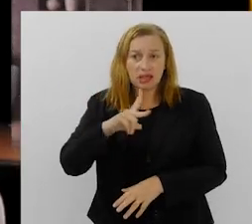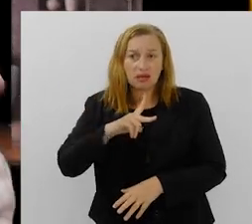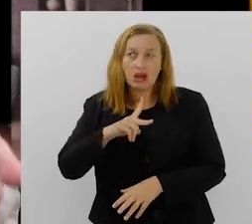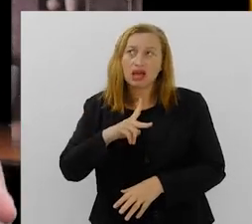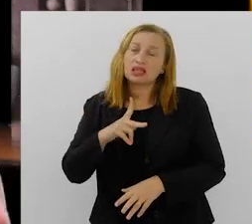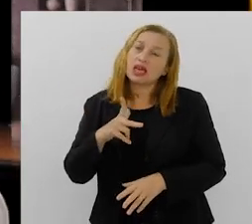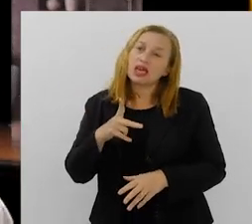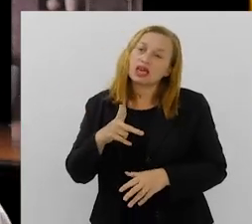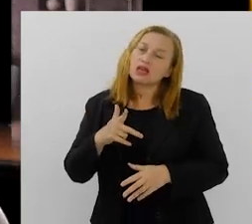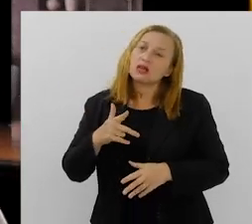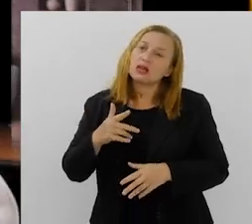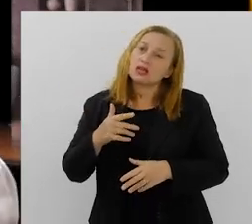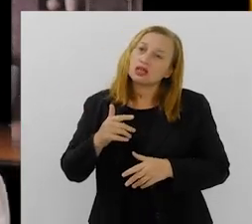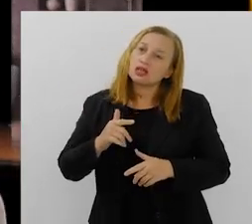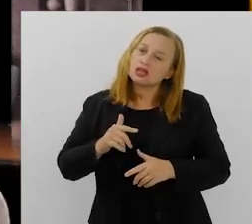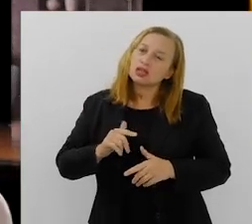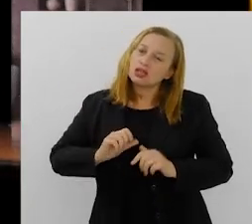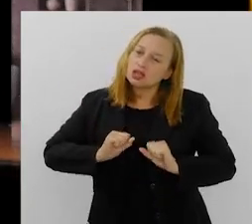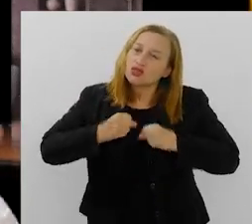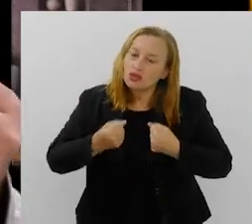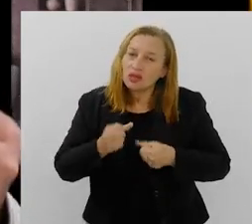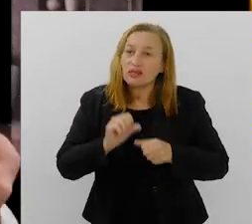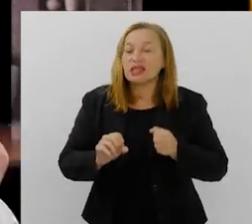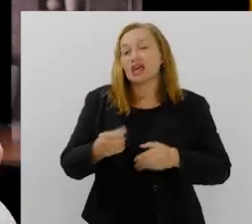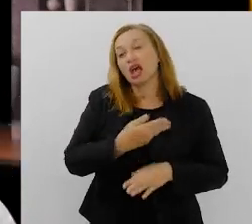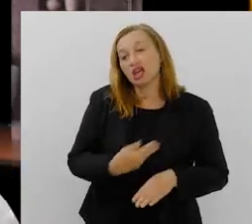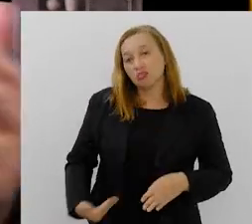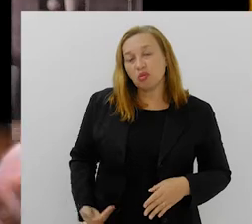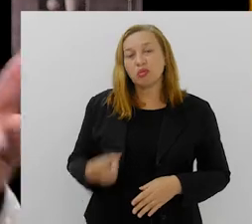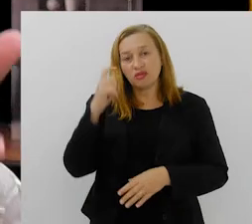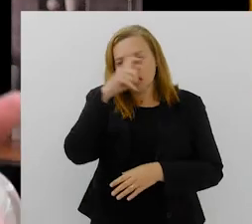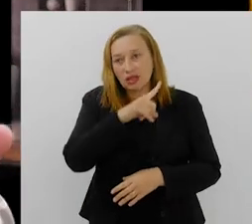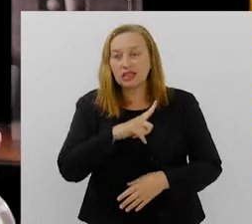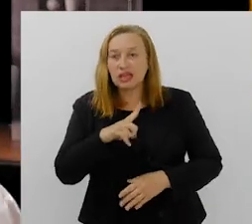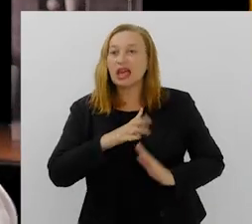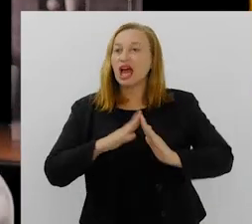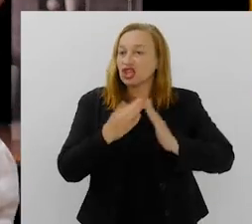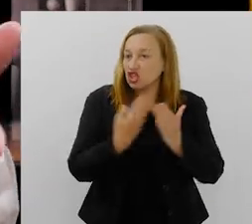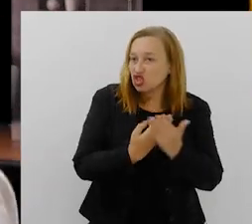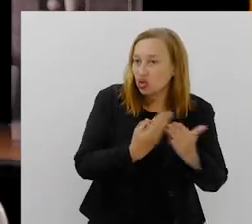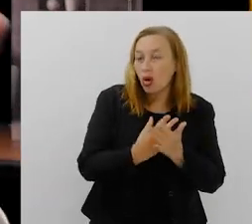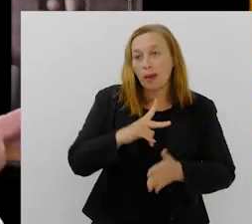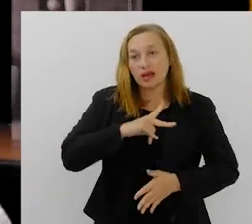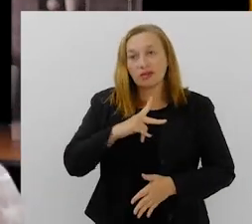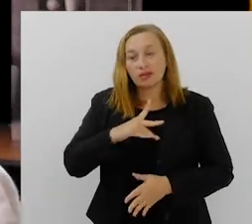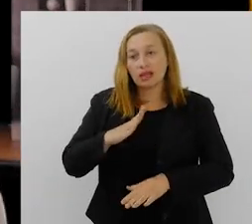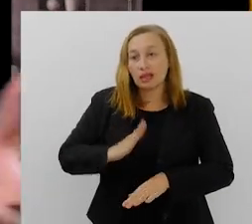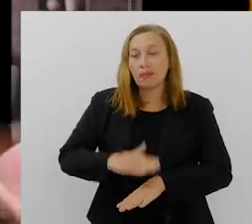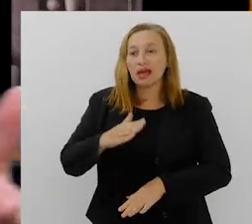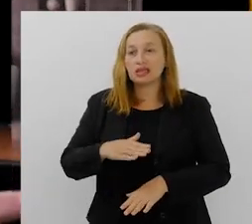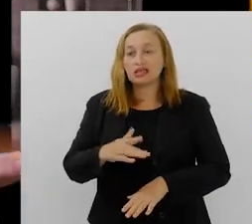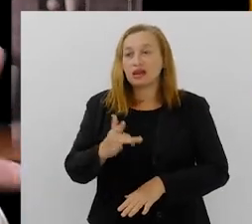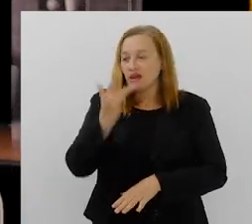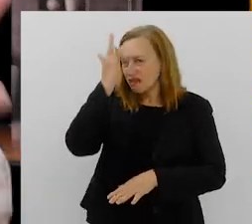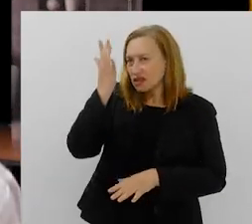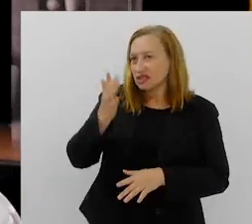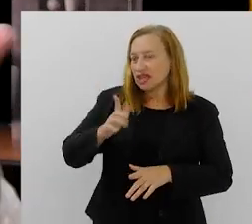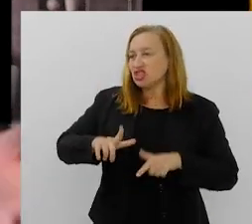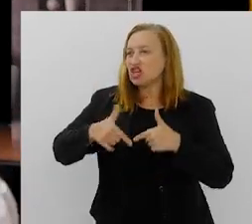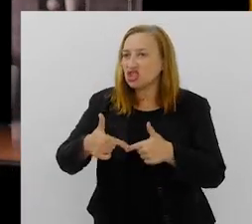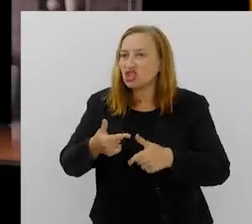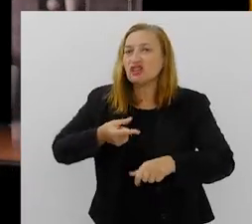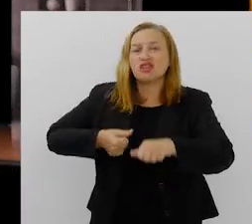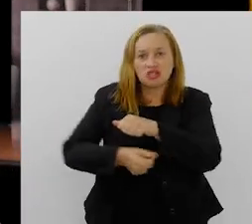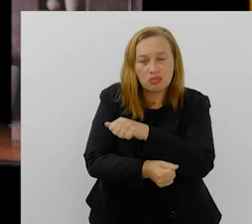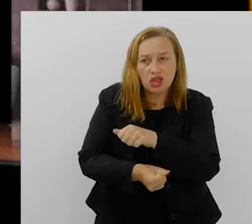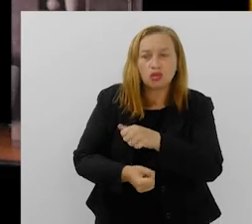até tentam fazer isso, as públicas têm uma dificuldade, as escolas privadas têm mais facilidade por conta da questão do